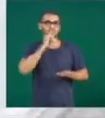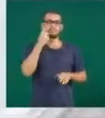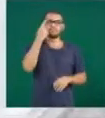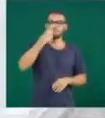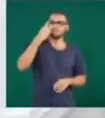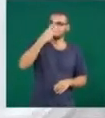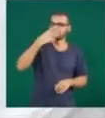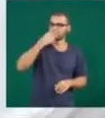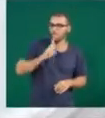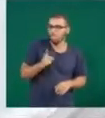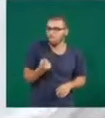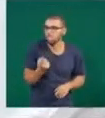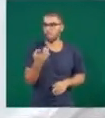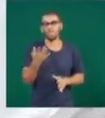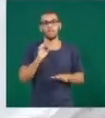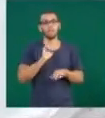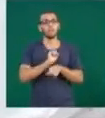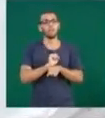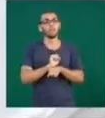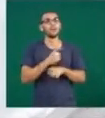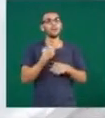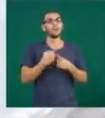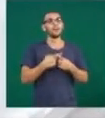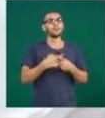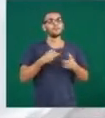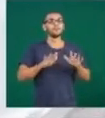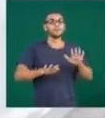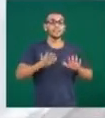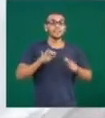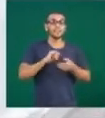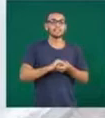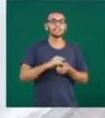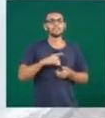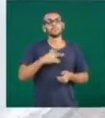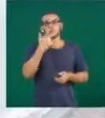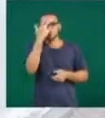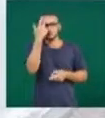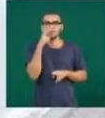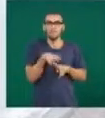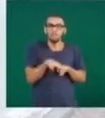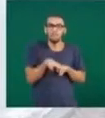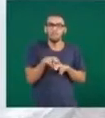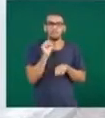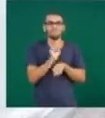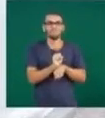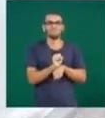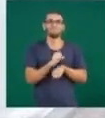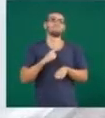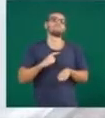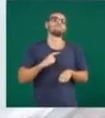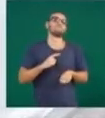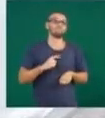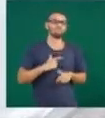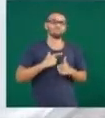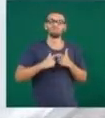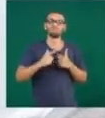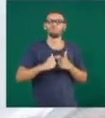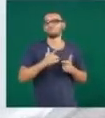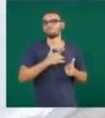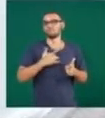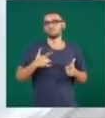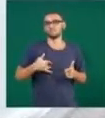contas, nesses períodos em que se fica mais tempo parado dentro dos veículos, ocorrem os problemas de saúde.